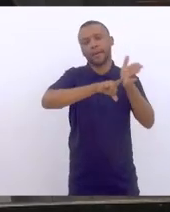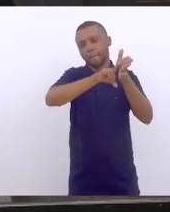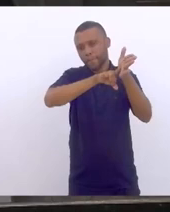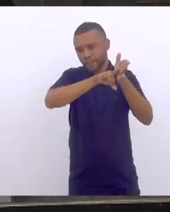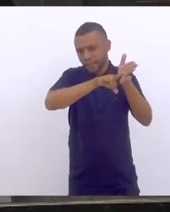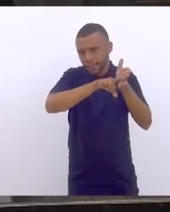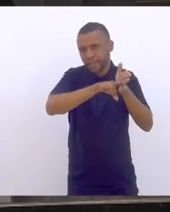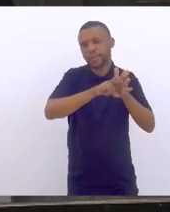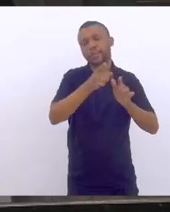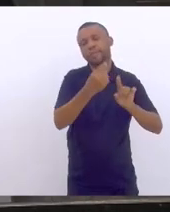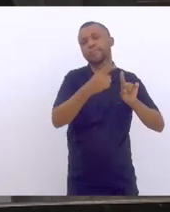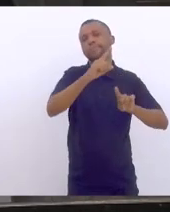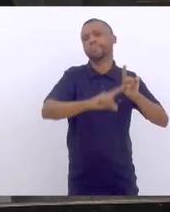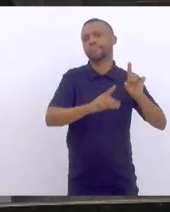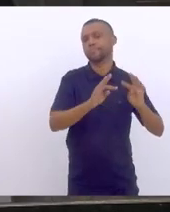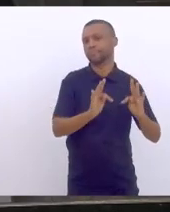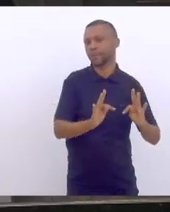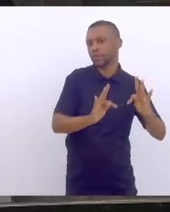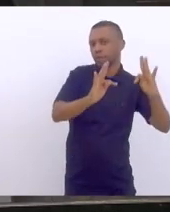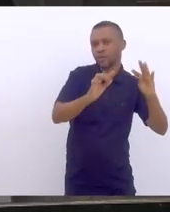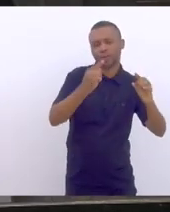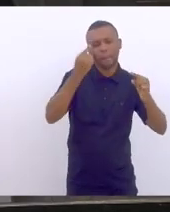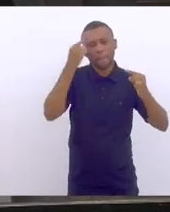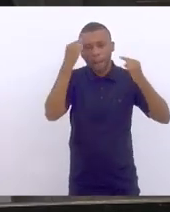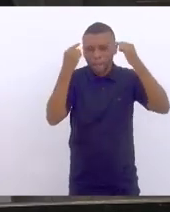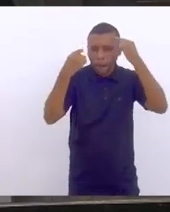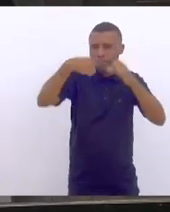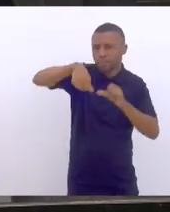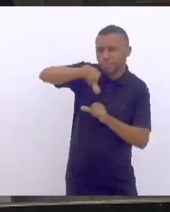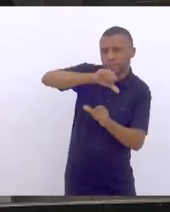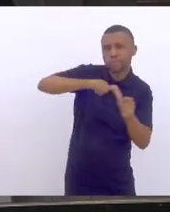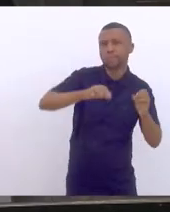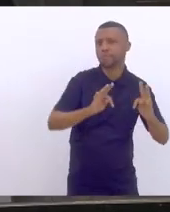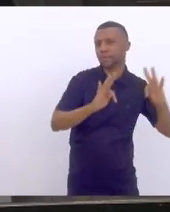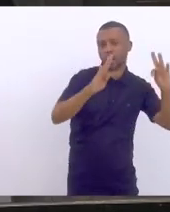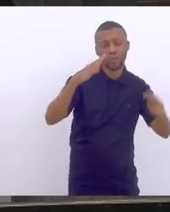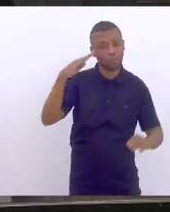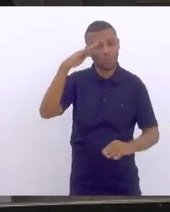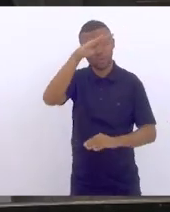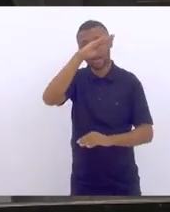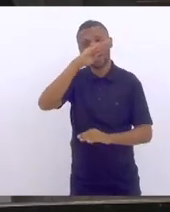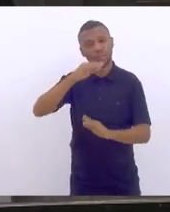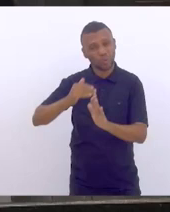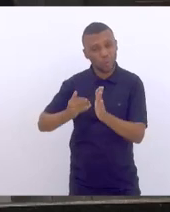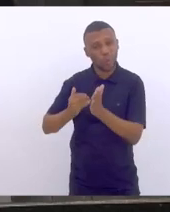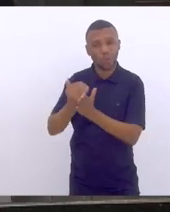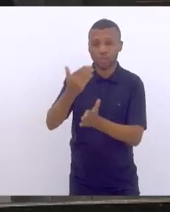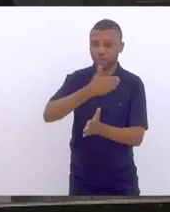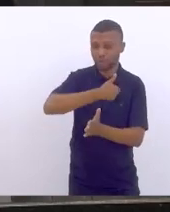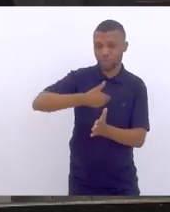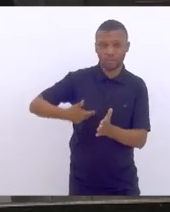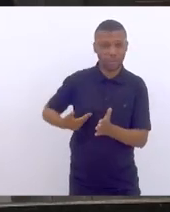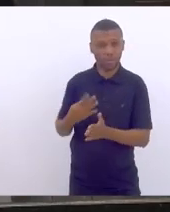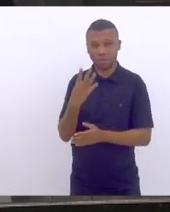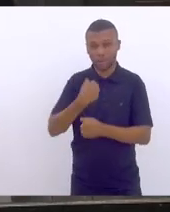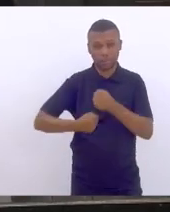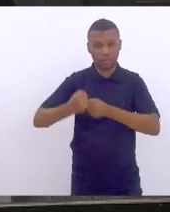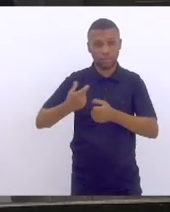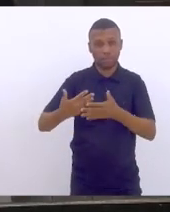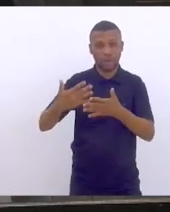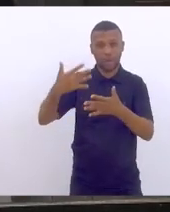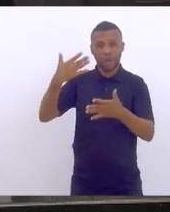ao desenvolvimento tecnológico, inovação tecnológica. Bolsonaro vem dando, desde que começou a governar, sucessivas